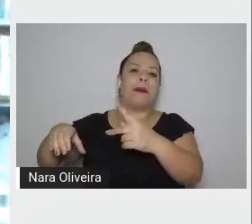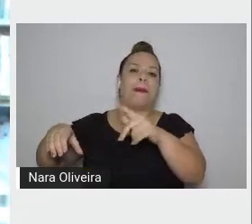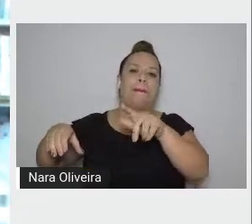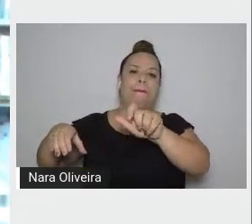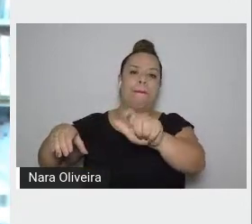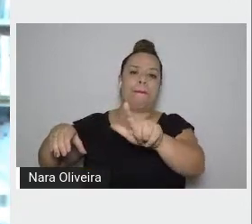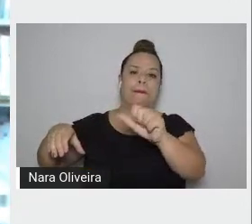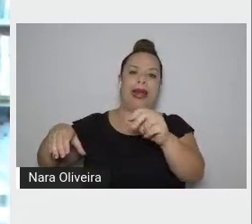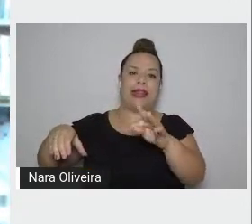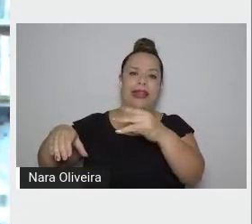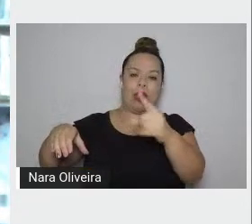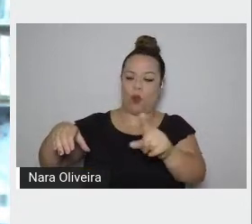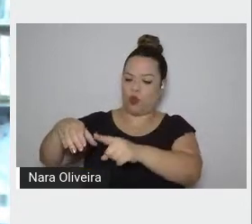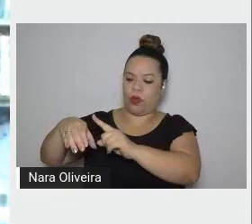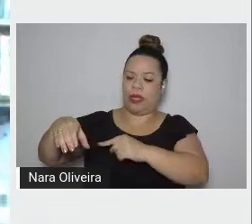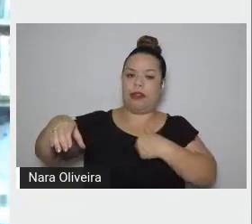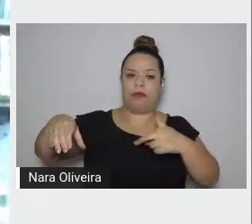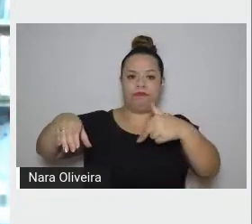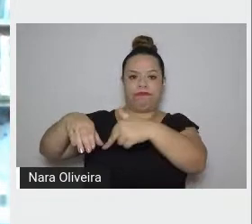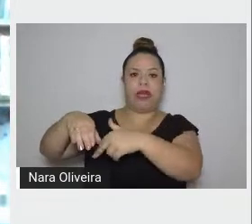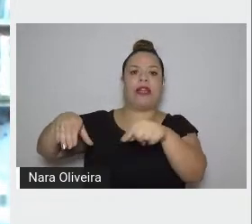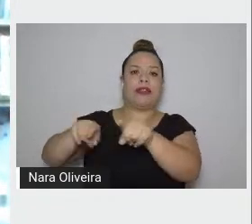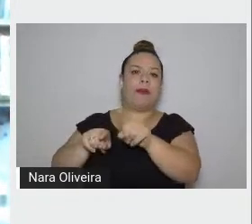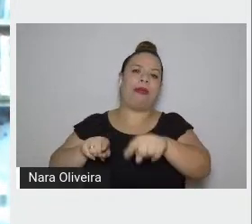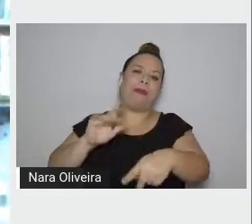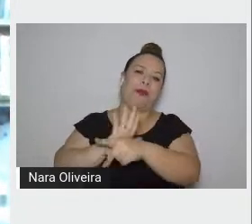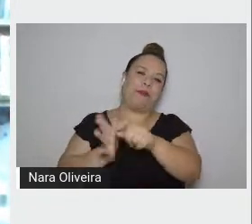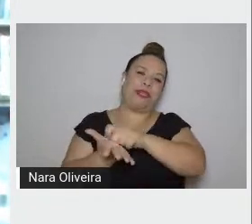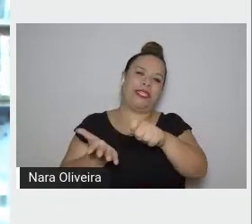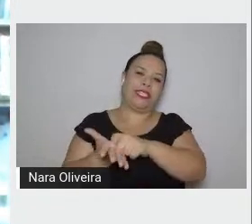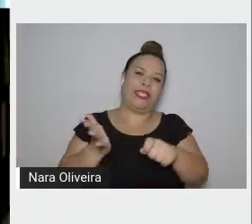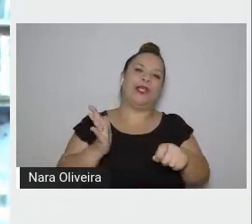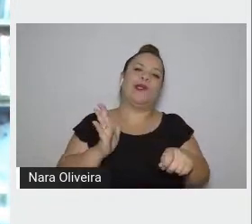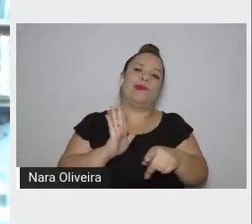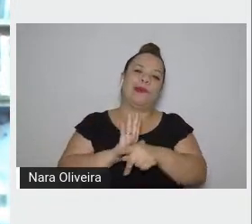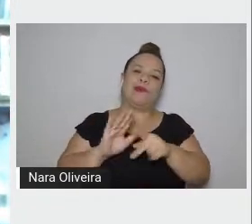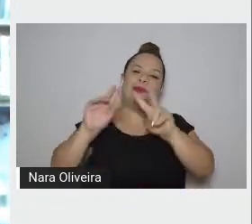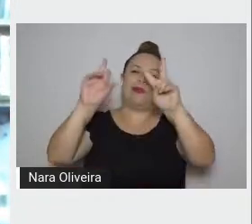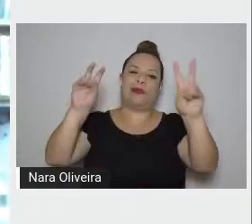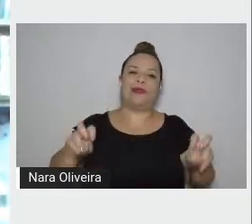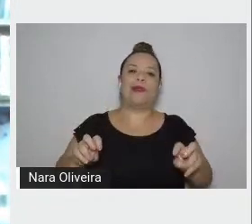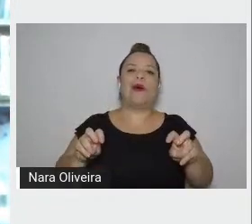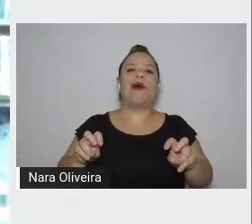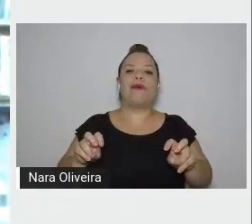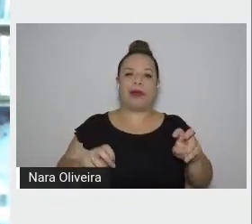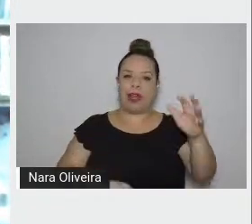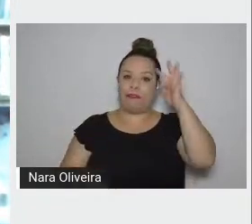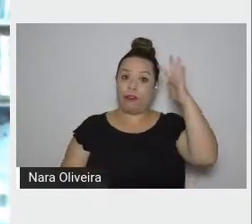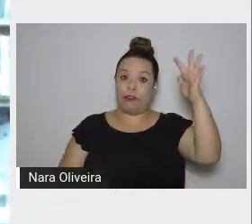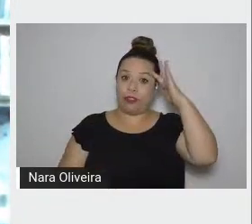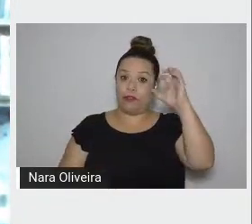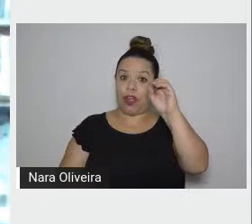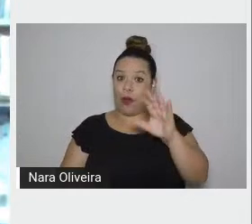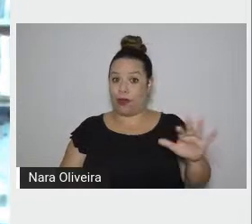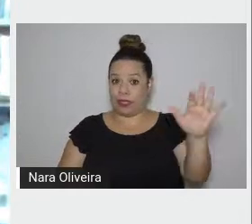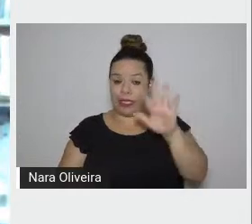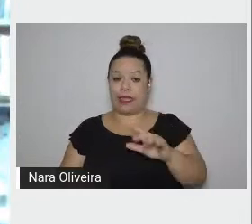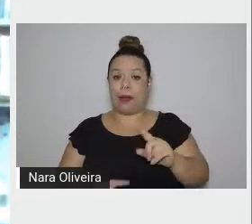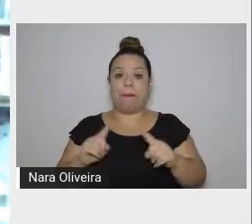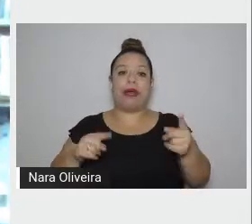inscrito na base da filosofia ocidental. pessoal. Além disso, a caverna contém